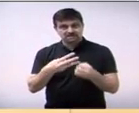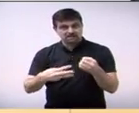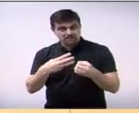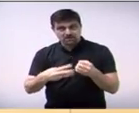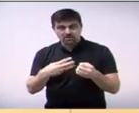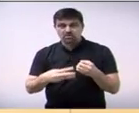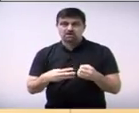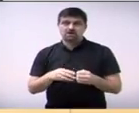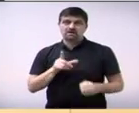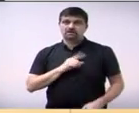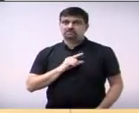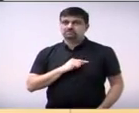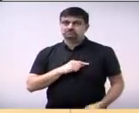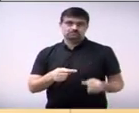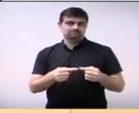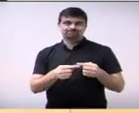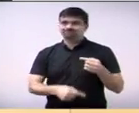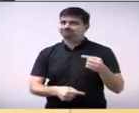Marquinhos da Bola.